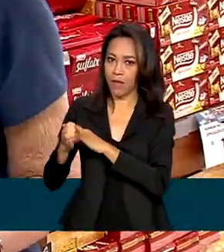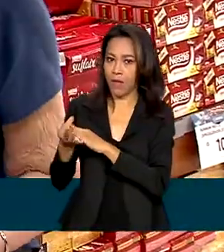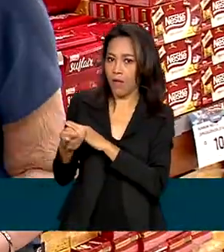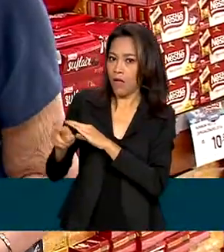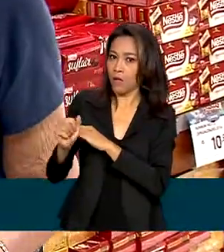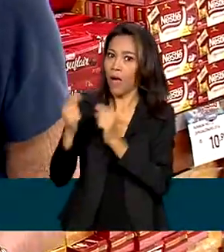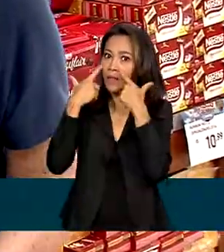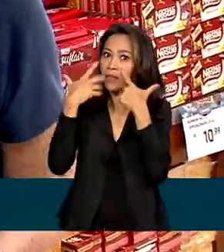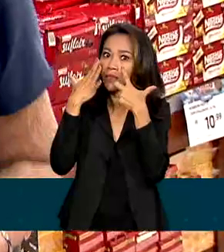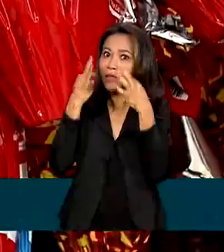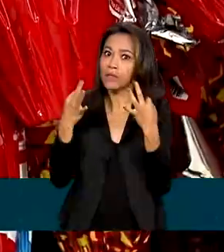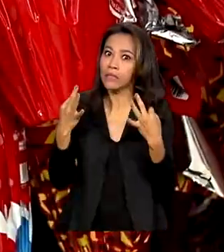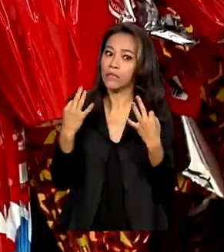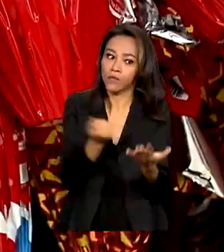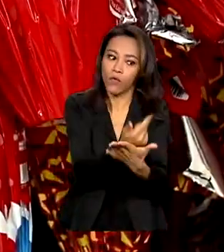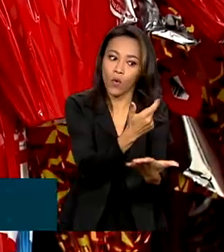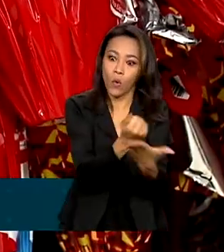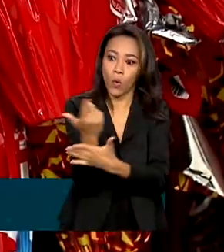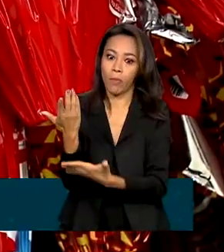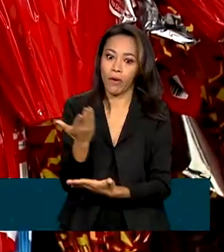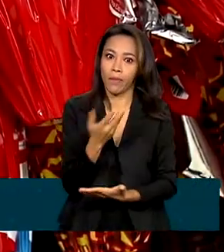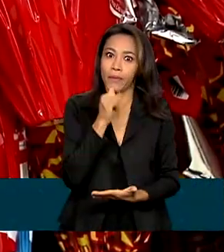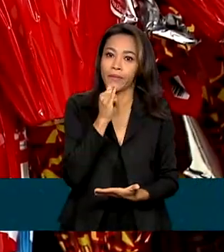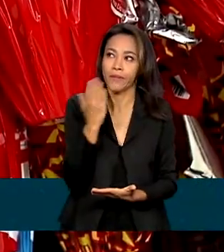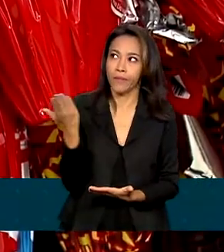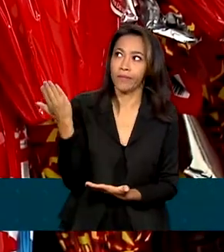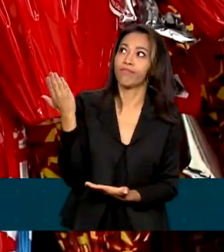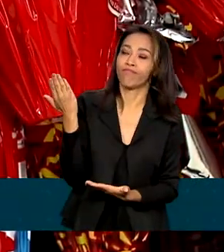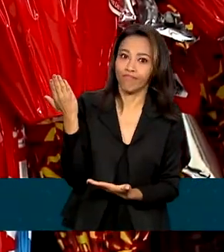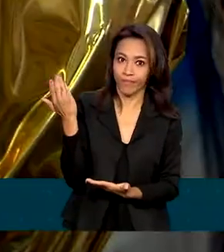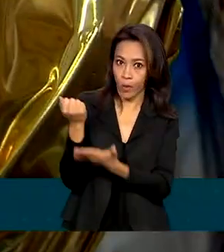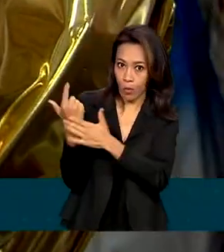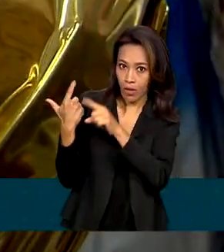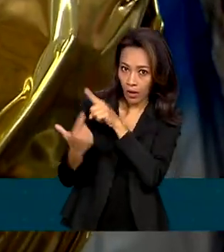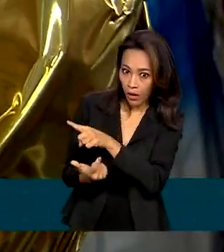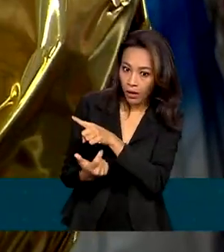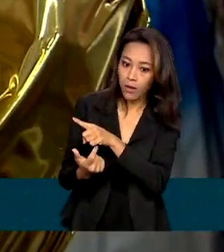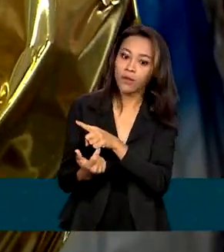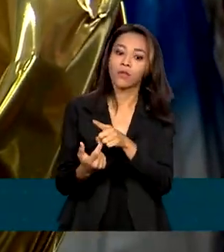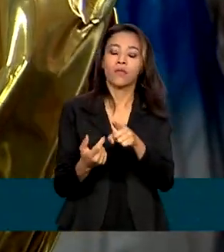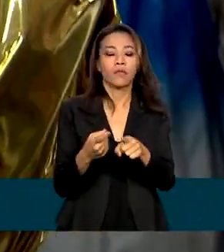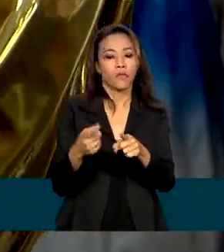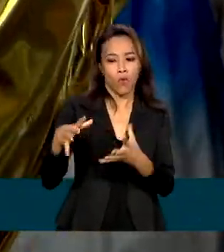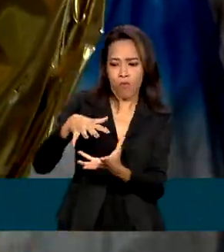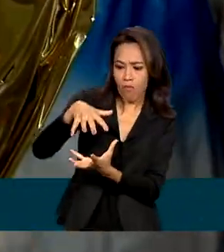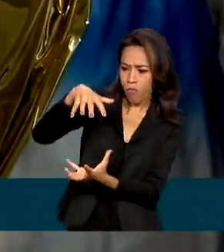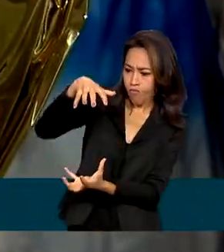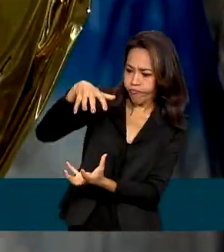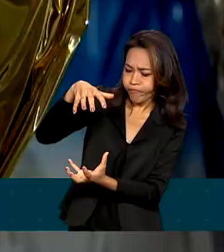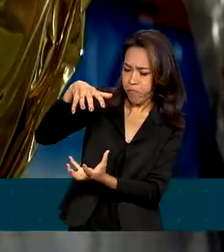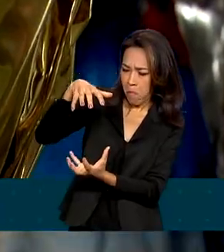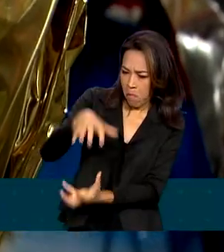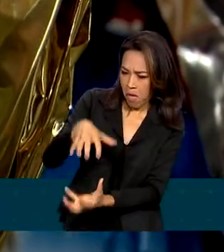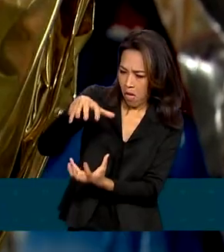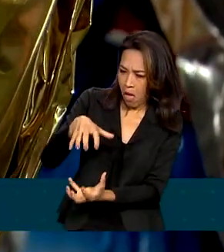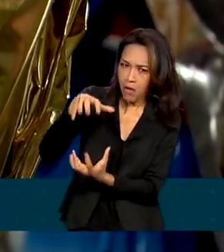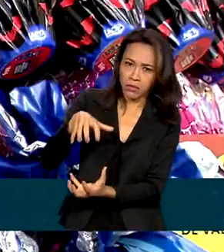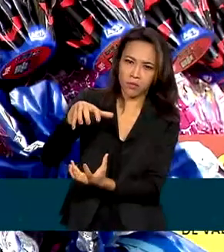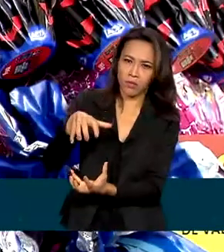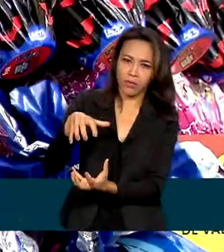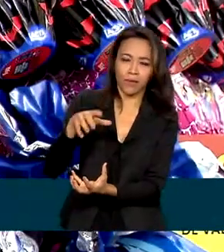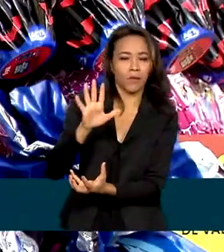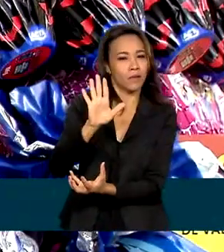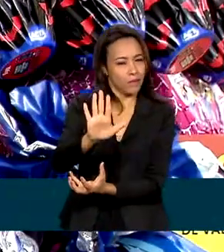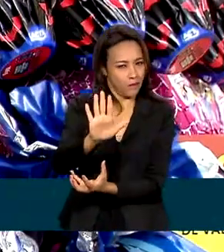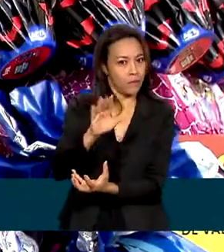produtos típicos da Páscoa. Ao comprar, por exemplo, um ovo de chocolate, o número maior não necessariamente pesa mais. O mais